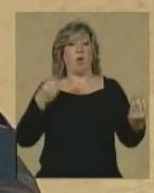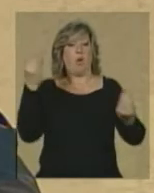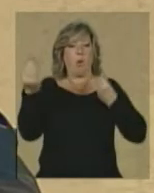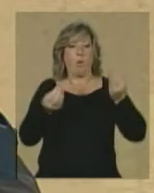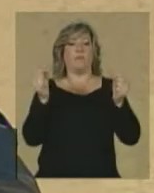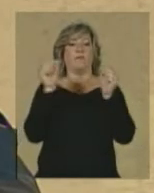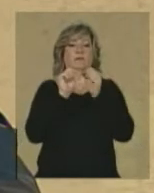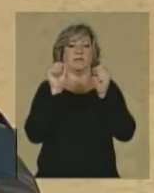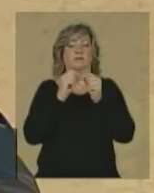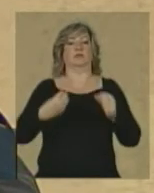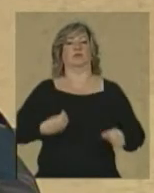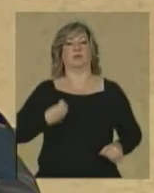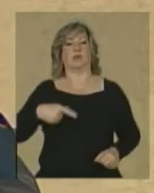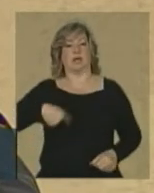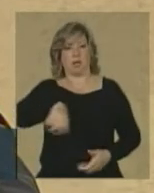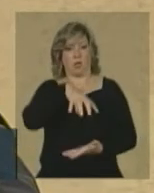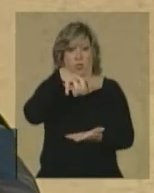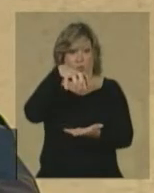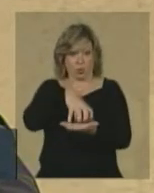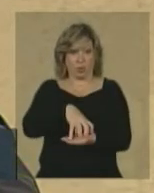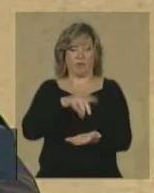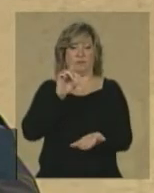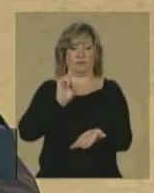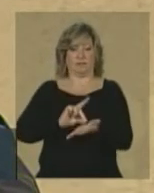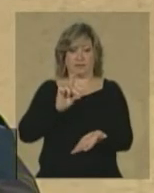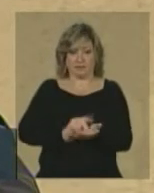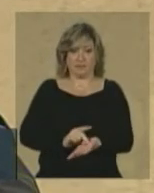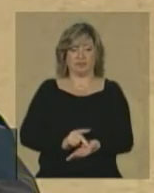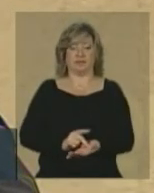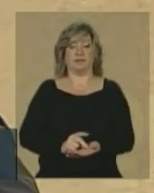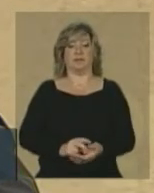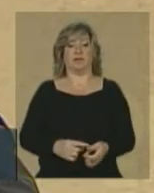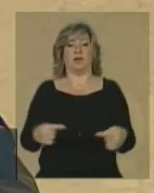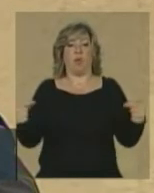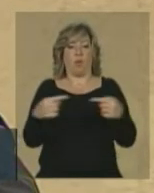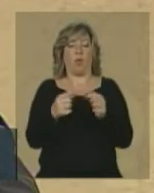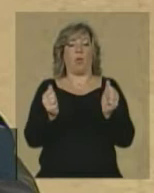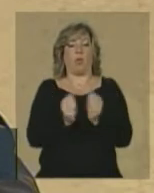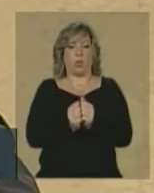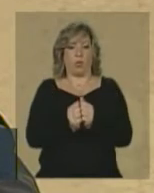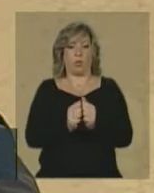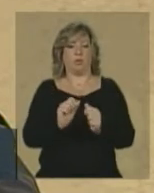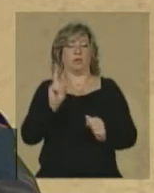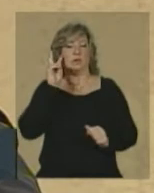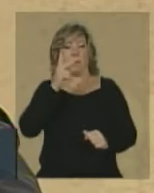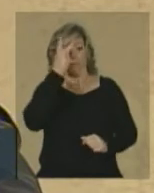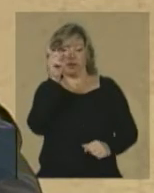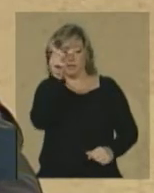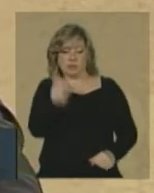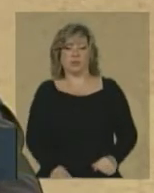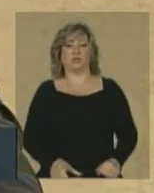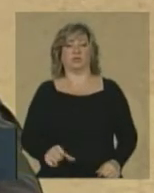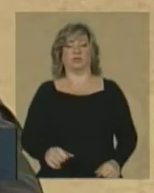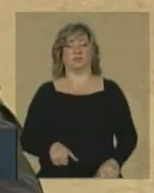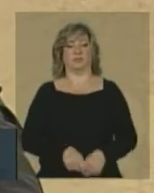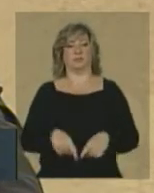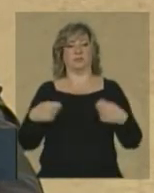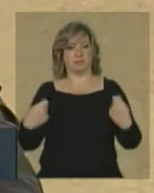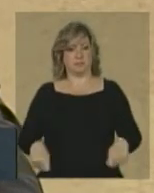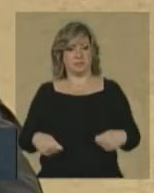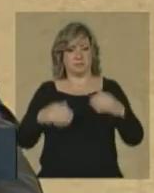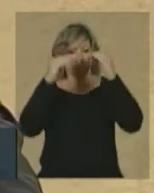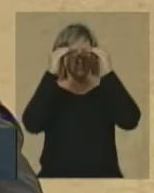o funcionamento da Comissão Nacional da Verdade em conformidade com os direitos fundamentais da pessoa humana e contribuir